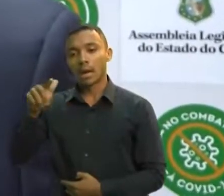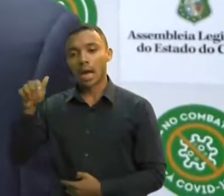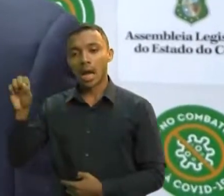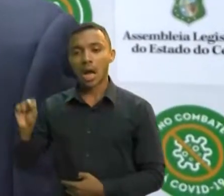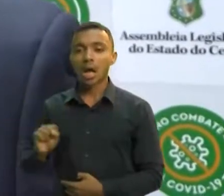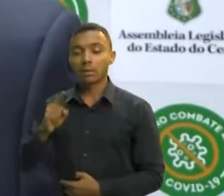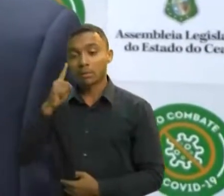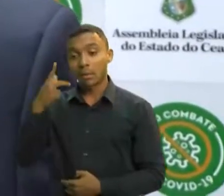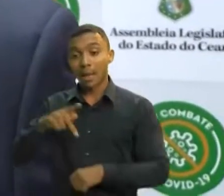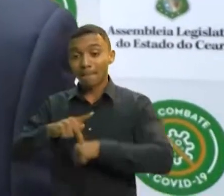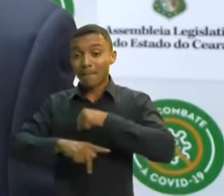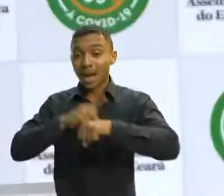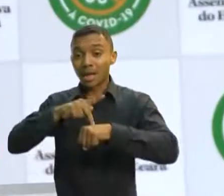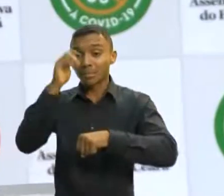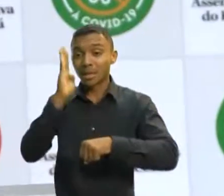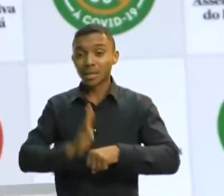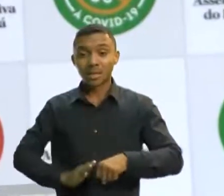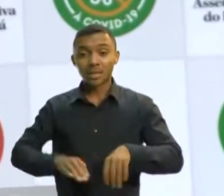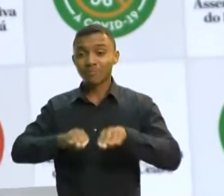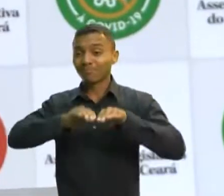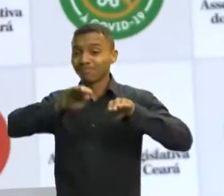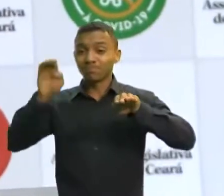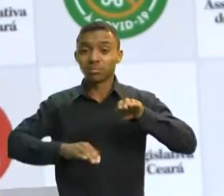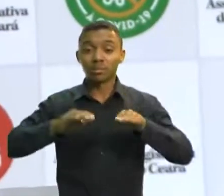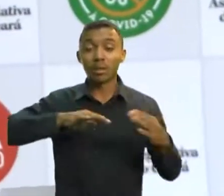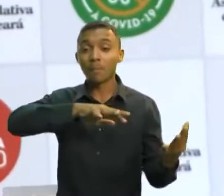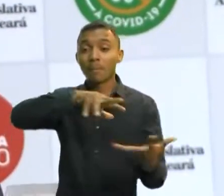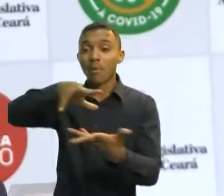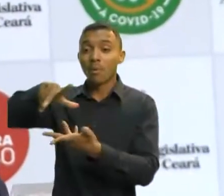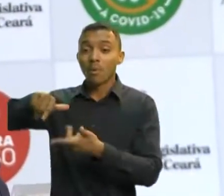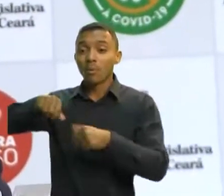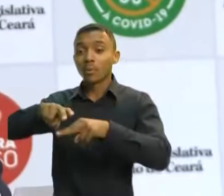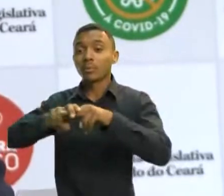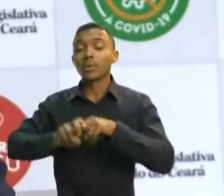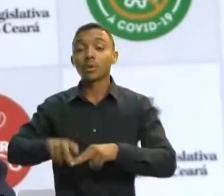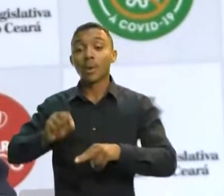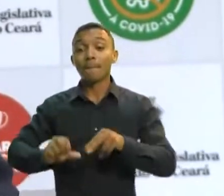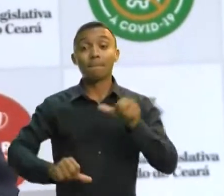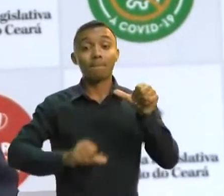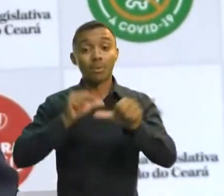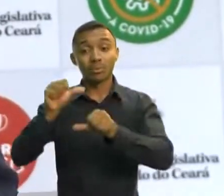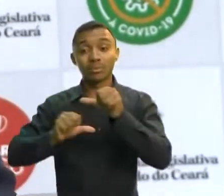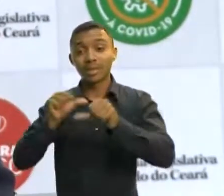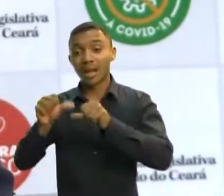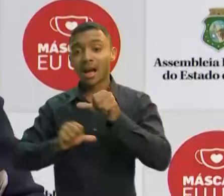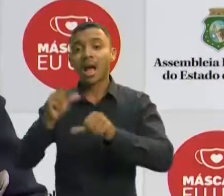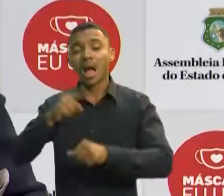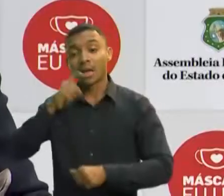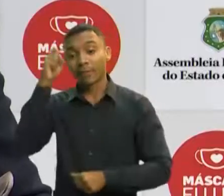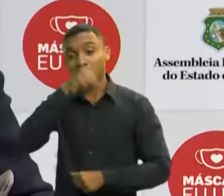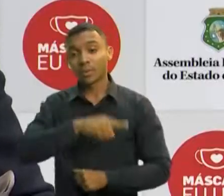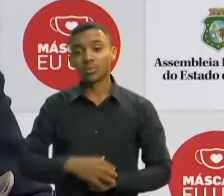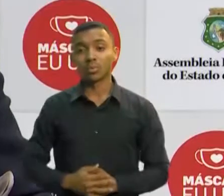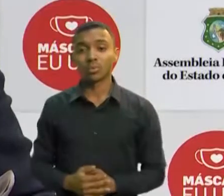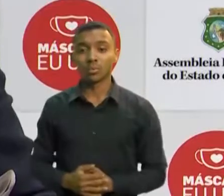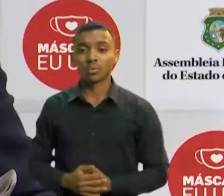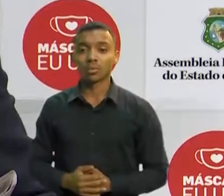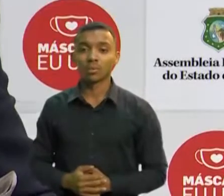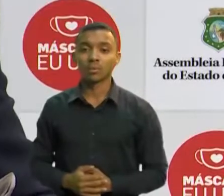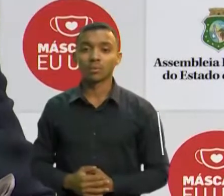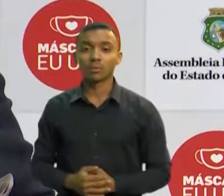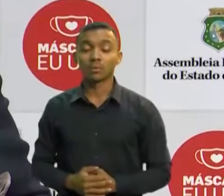mais desiguais do mundo. Por isso, o desafio de mudar essa realidade é ainda maior. Todo mundo perdeu,